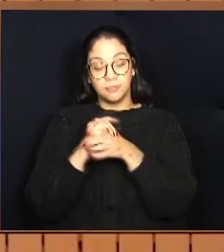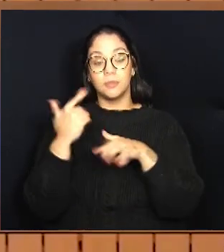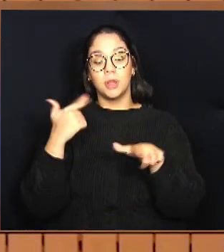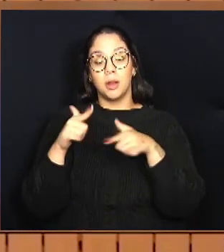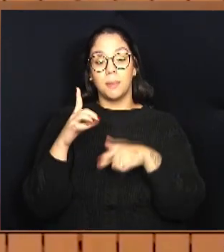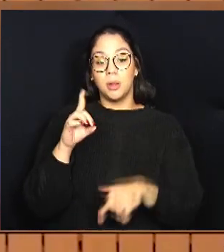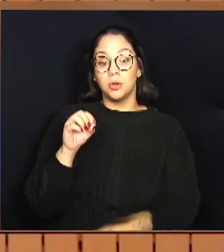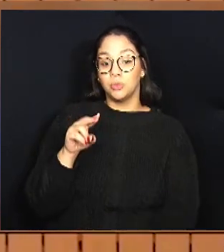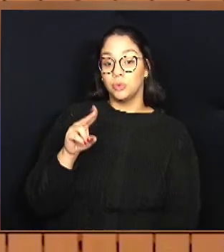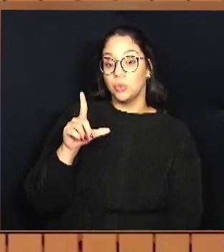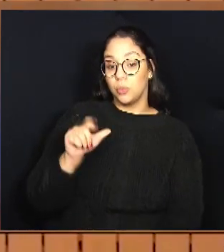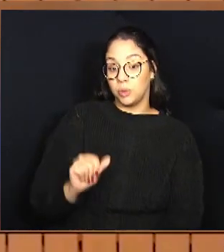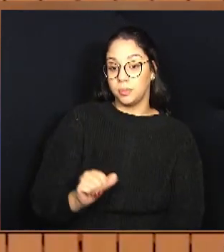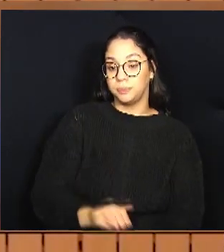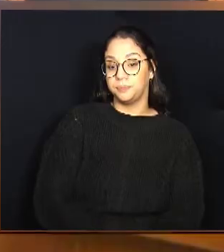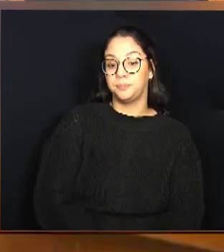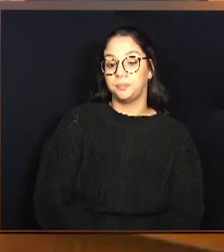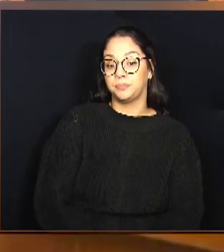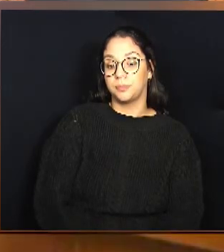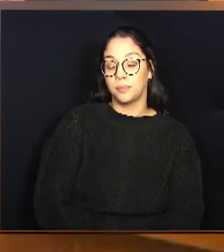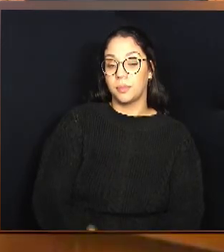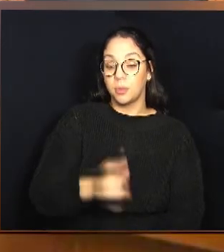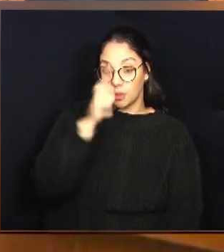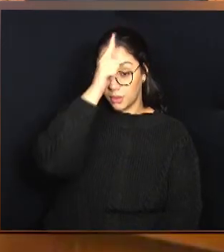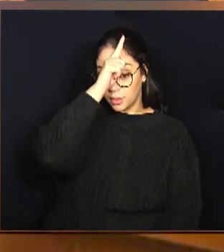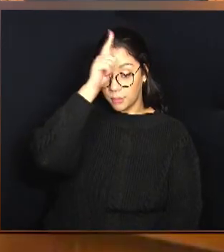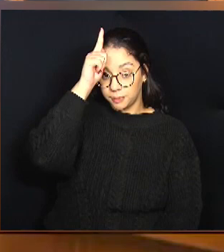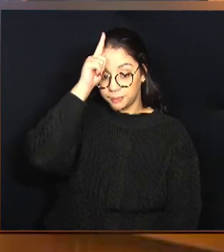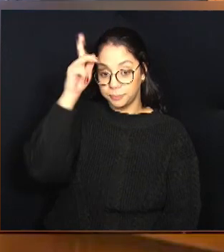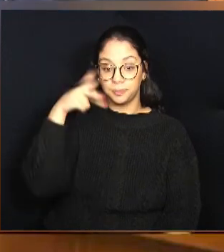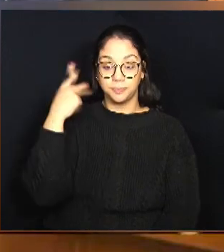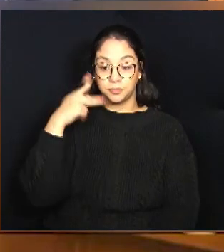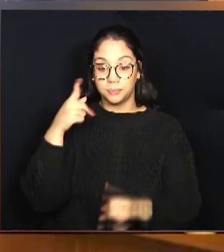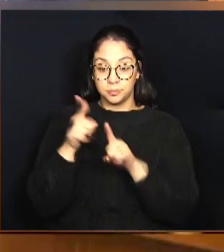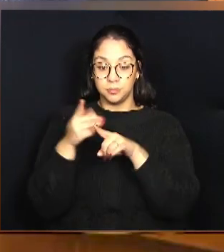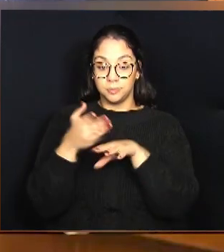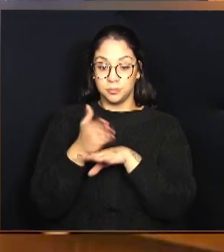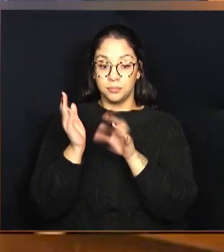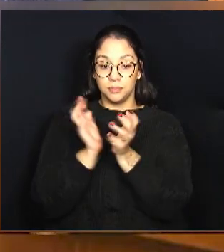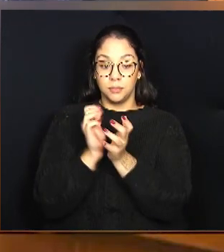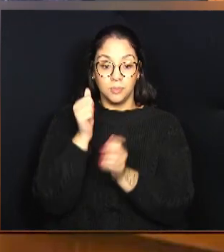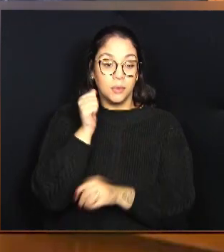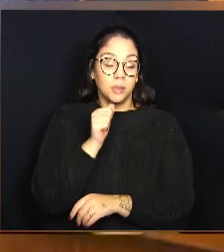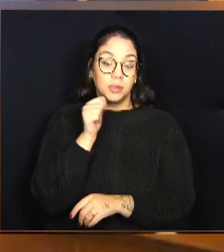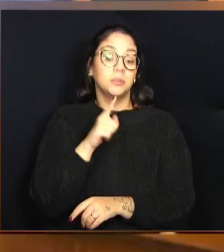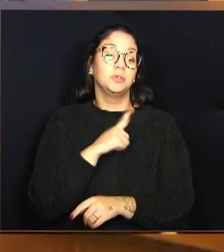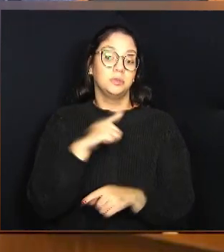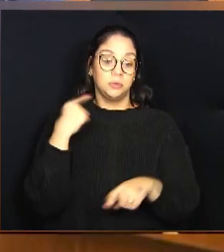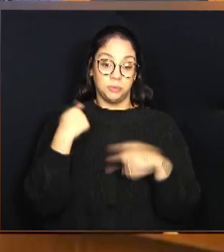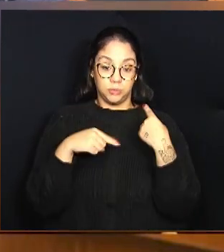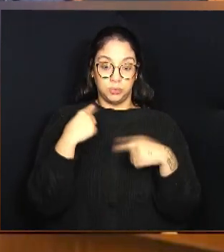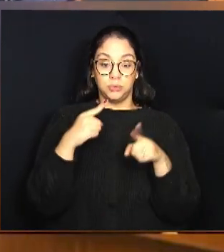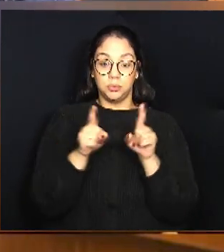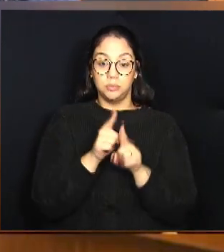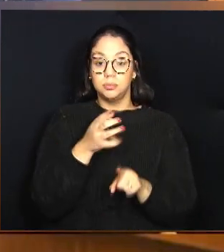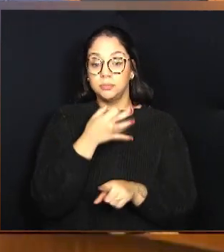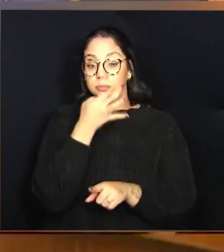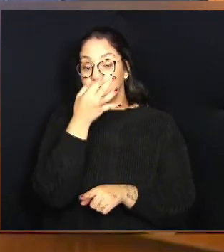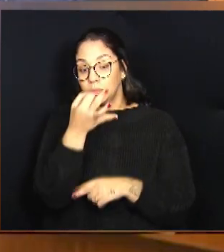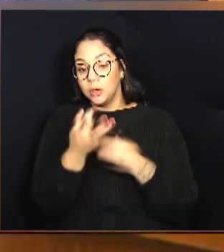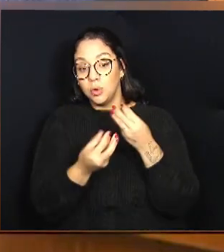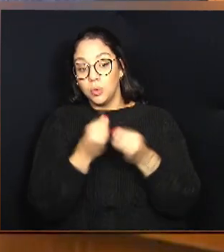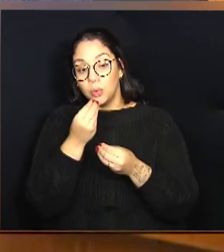tão louvo aqui o trabalho das doulas. Gustavo Peta, parlamentar e membro da Comissão da Mulher, esteve presente no